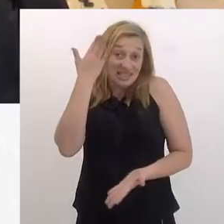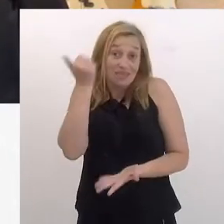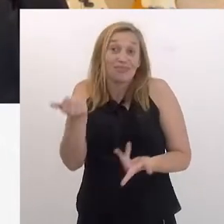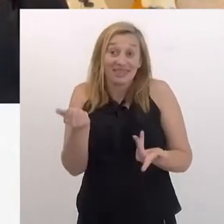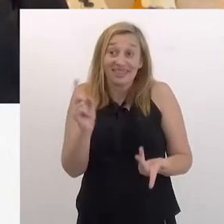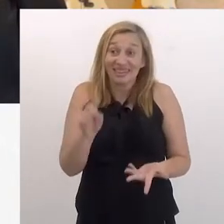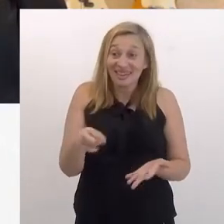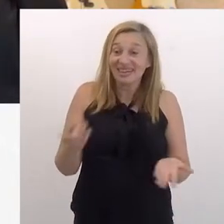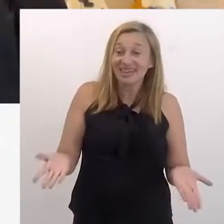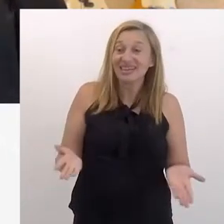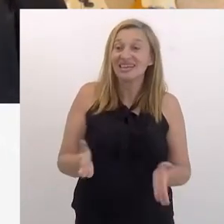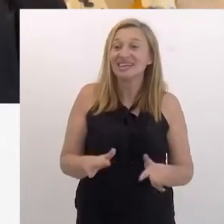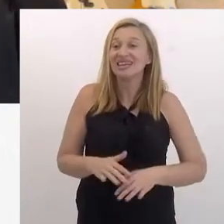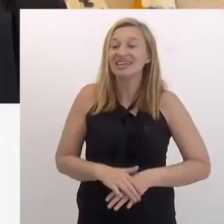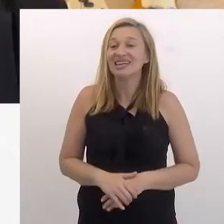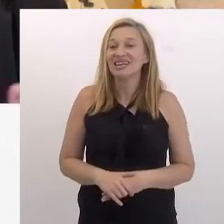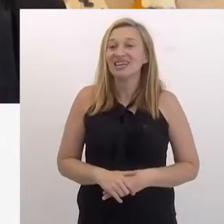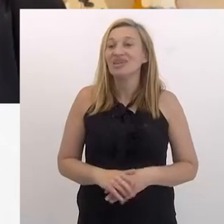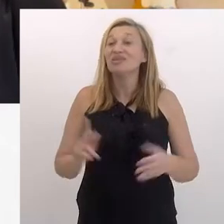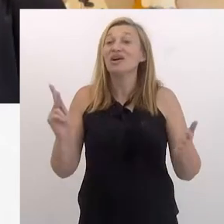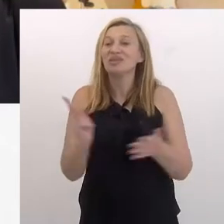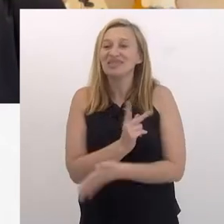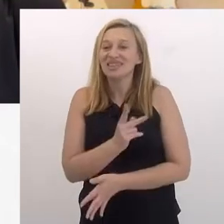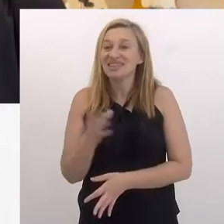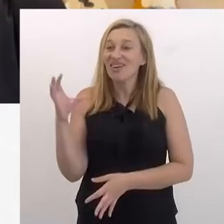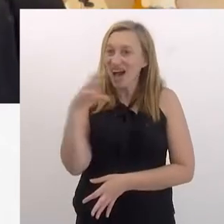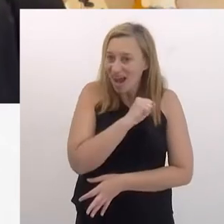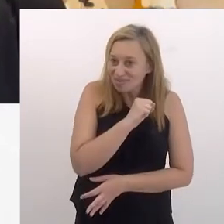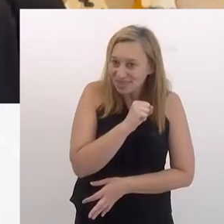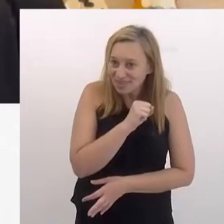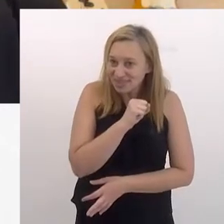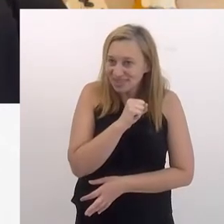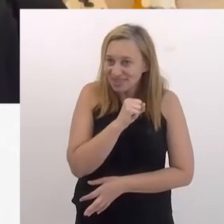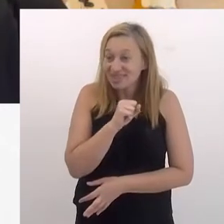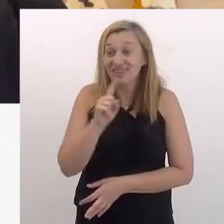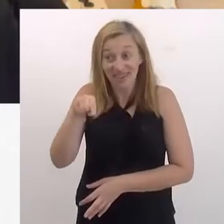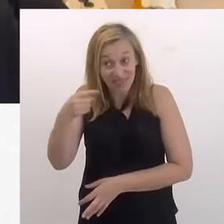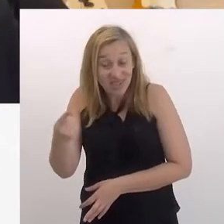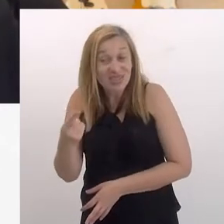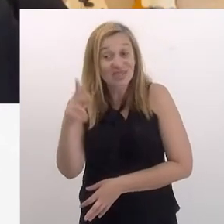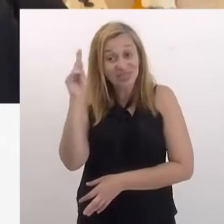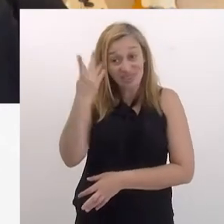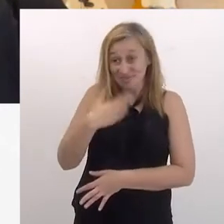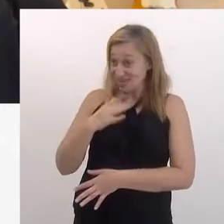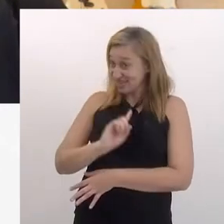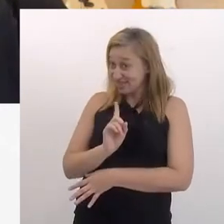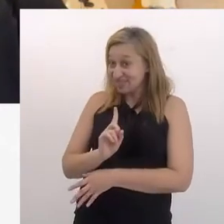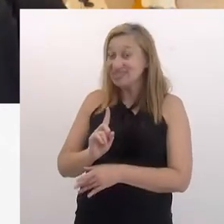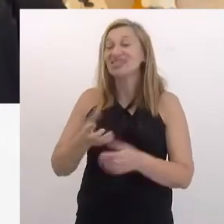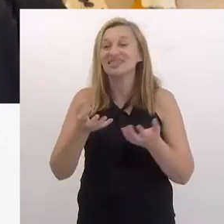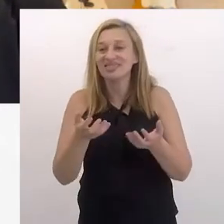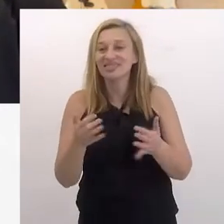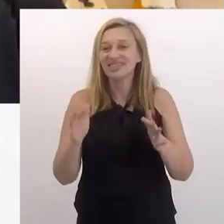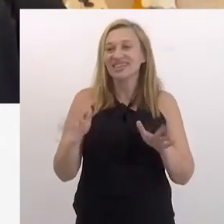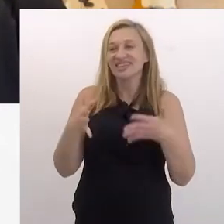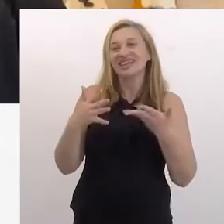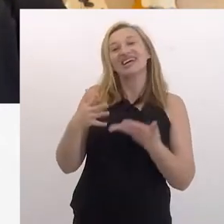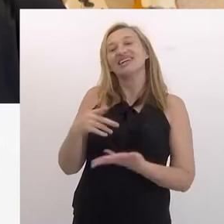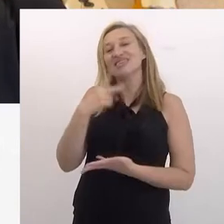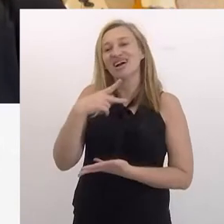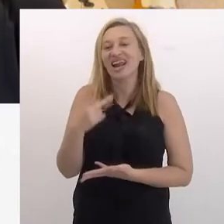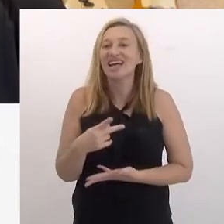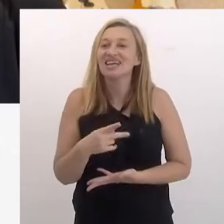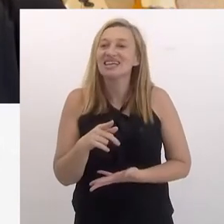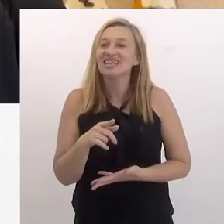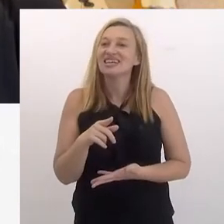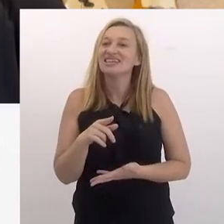de outra maneira, né? Faz saber, né? O que rolou comigo rapidinho, porque eu quero ouvir as suas histórias, não dá para contar as minhas, mas eu fico